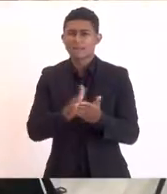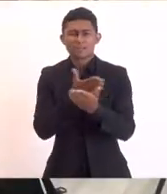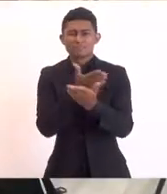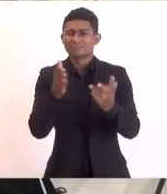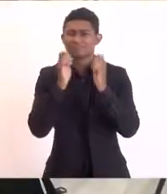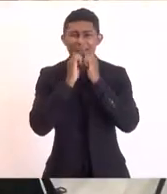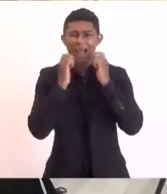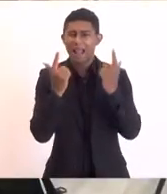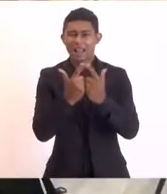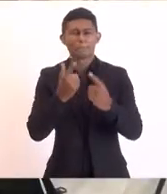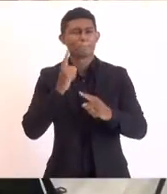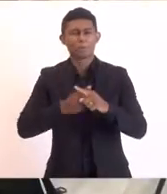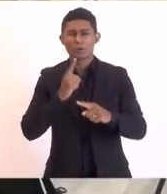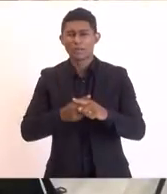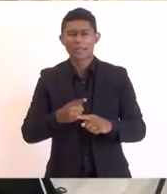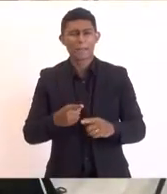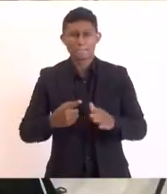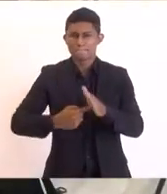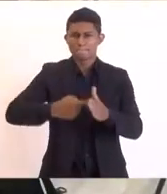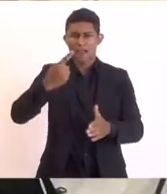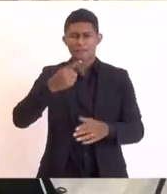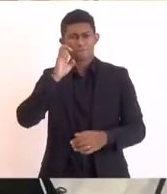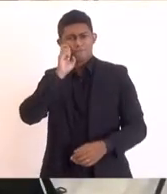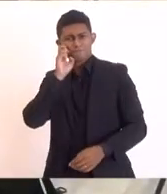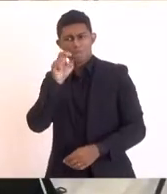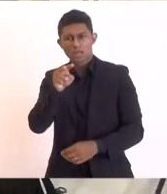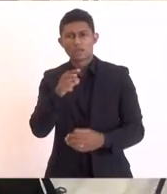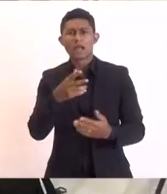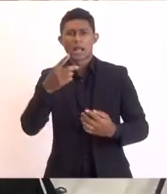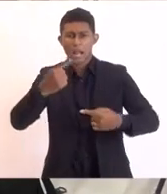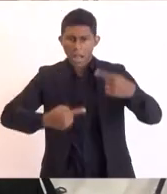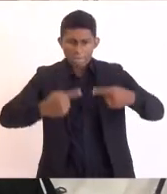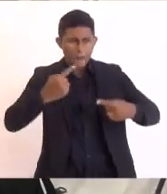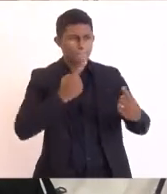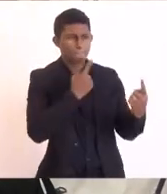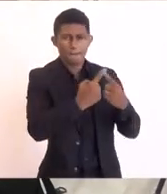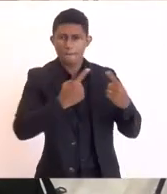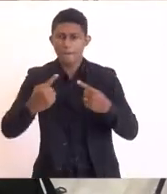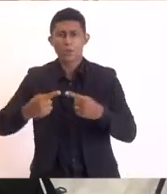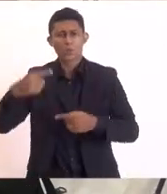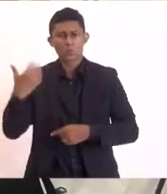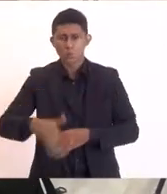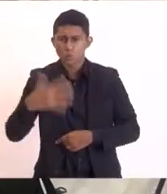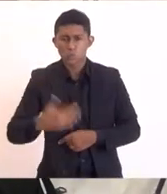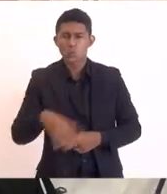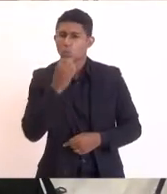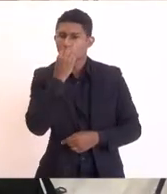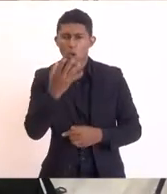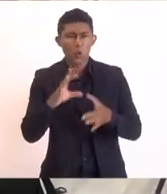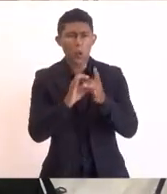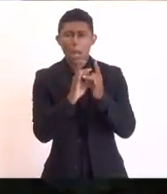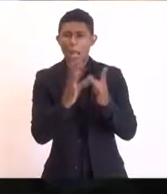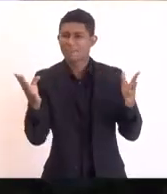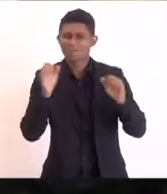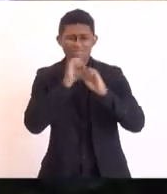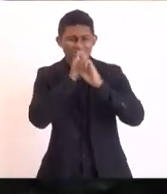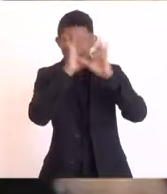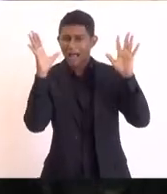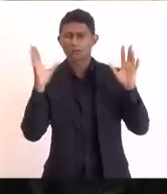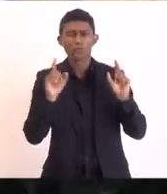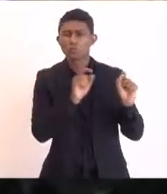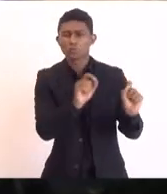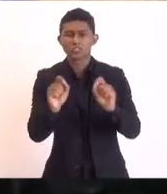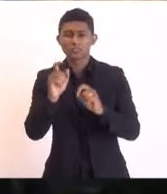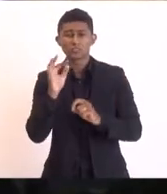porque pela primeira vez a gente está tendo um debate amplo democrático e transparente sobre o